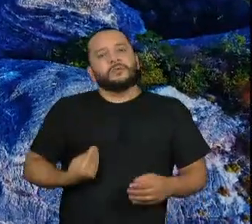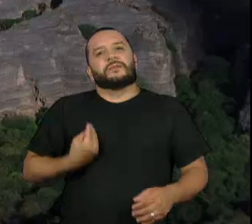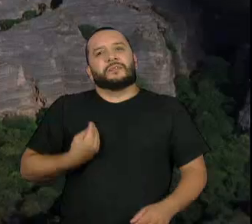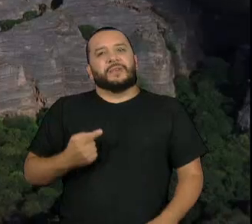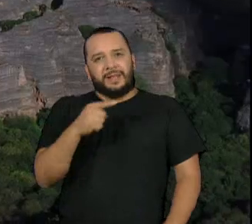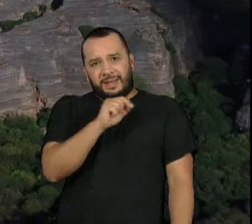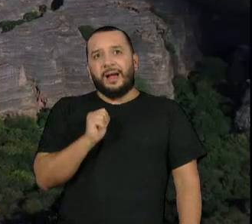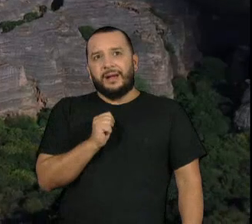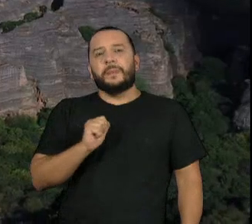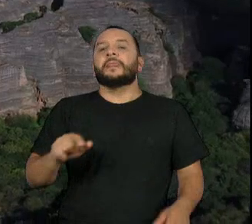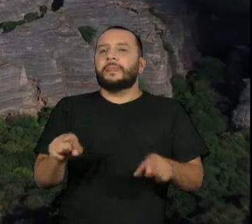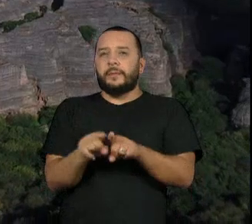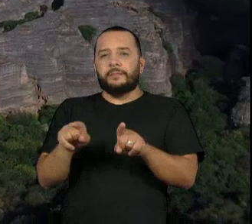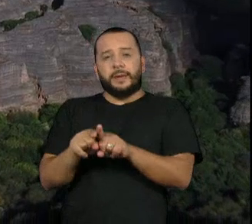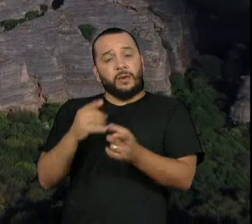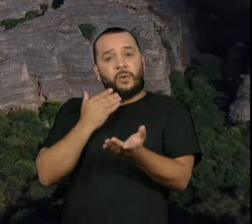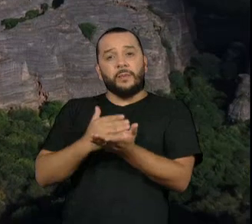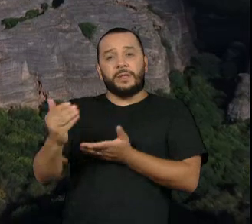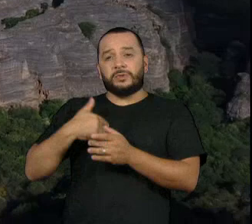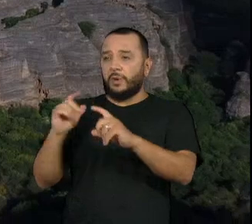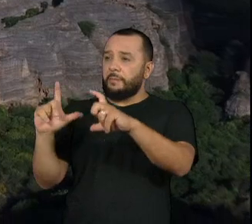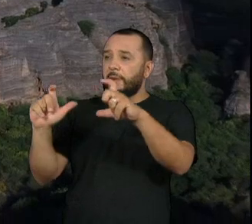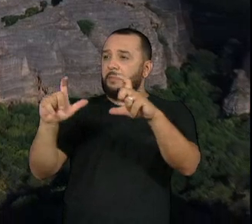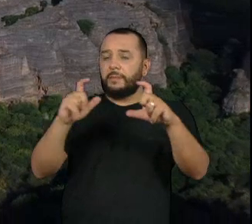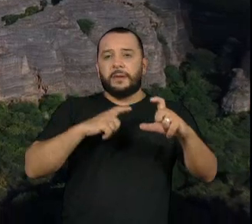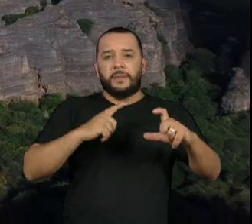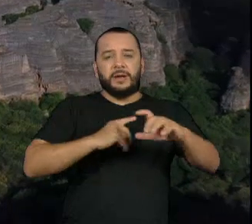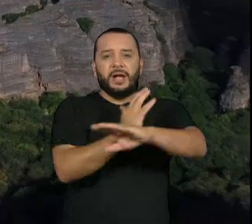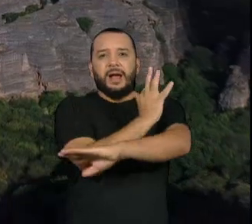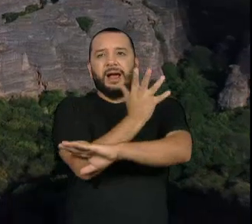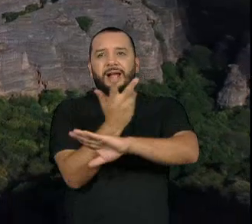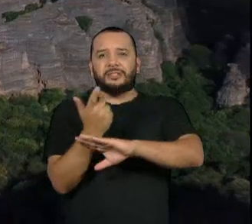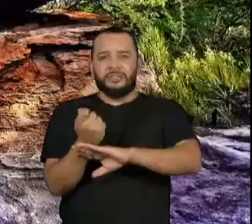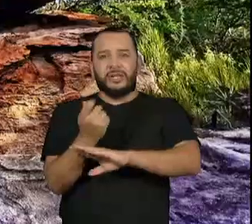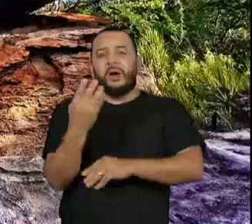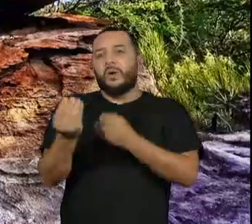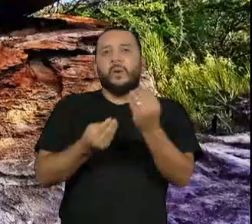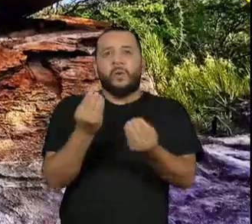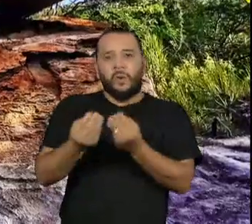revelar as riquezas da Caatinga para além do Brasil.